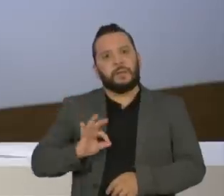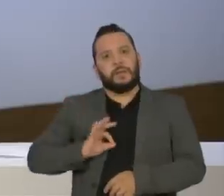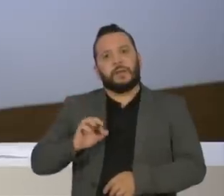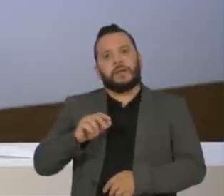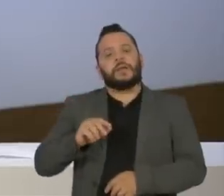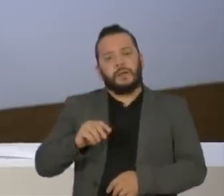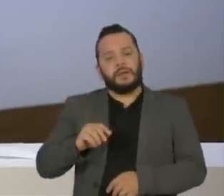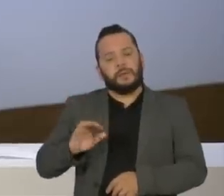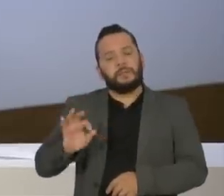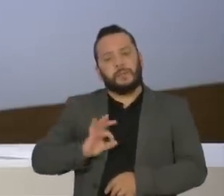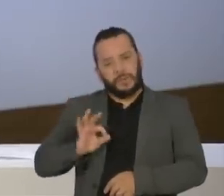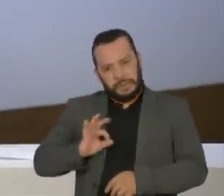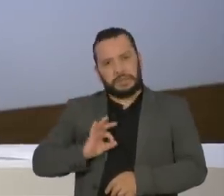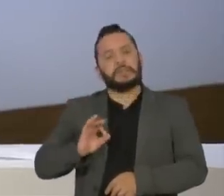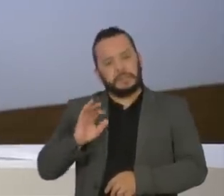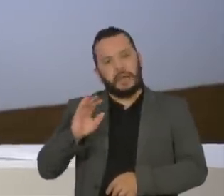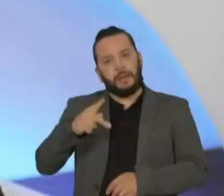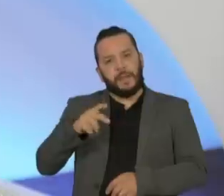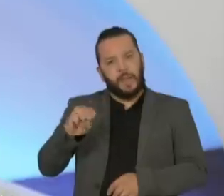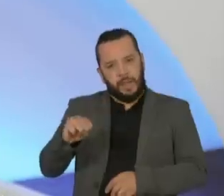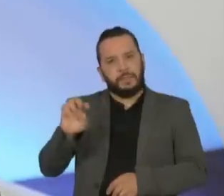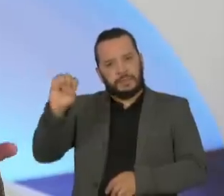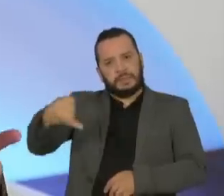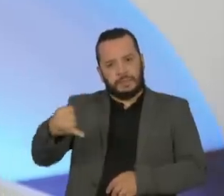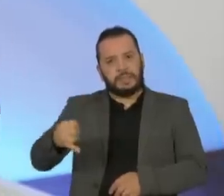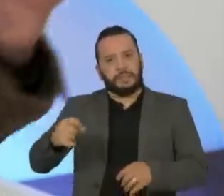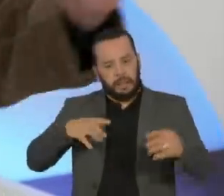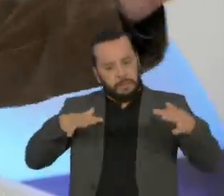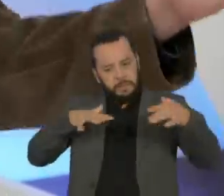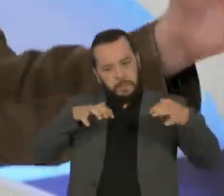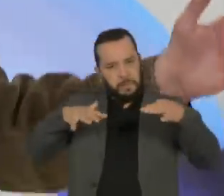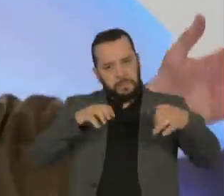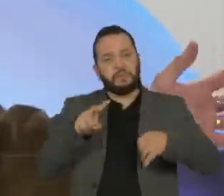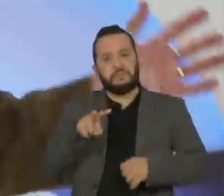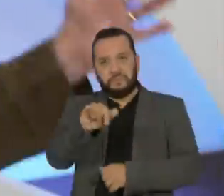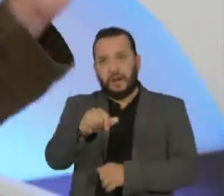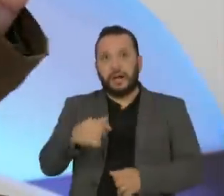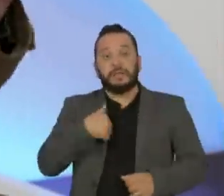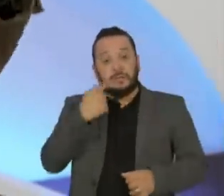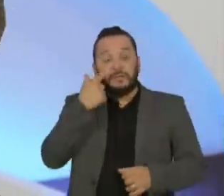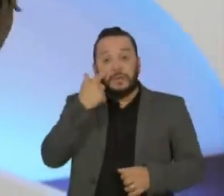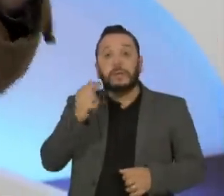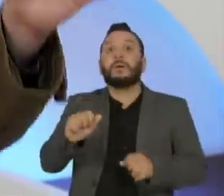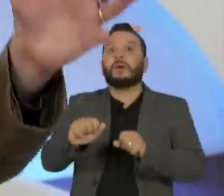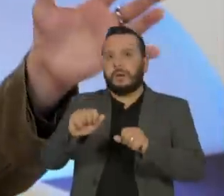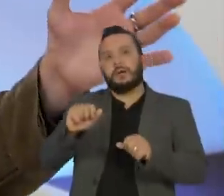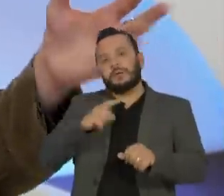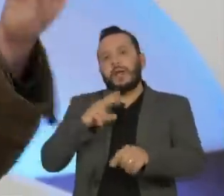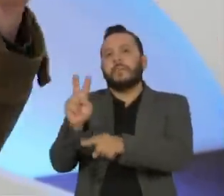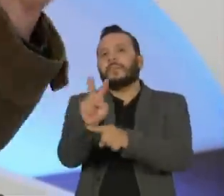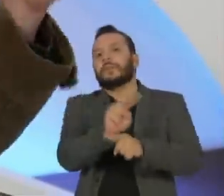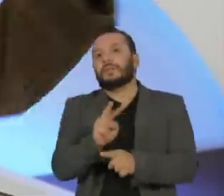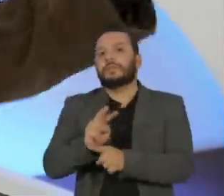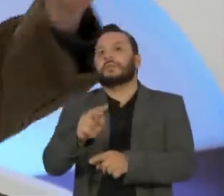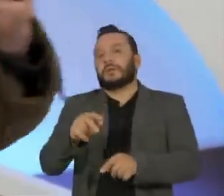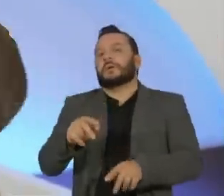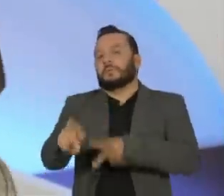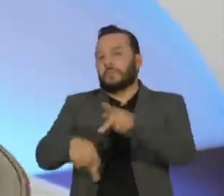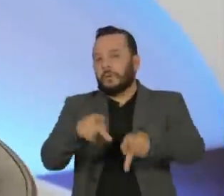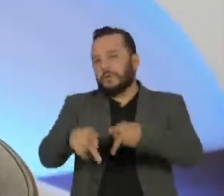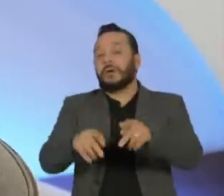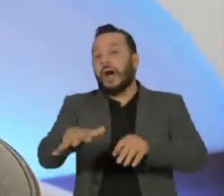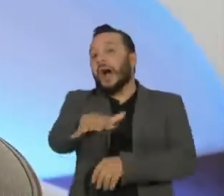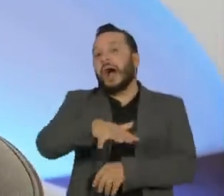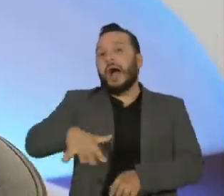evidências bastante claras que isso há... No Rio de Janeiro aconteceu. um protecionismo desse pessoal. Ainda esse